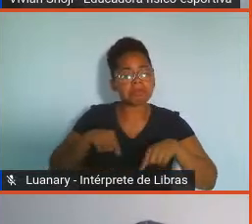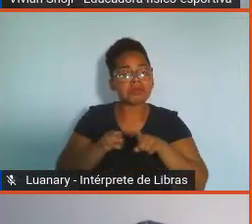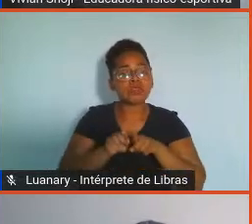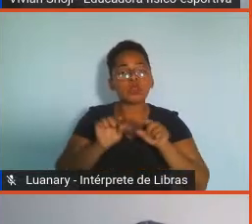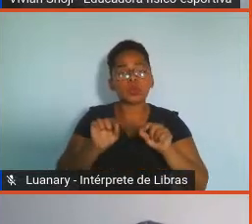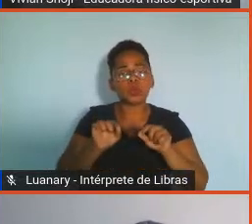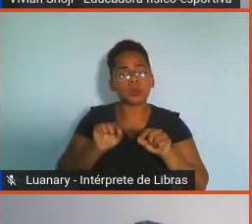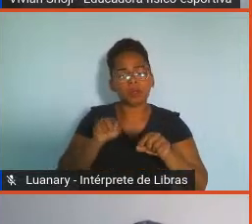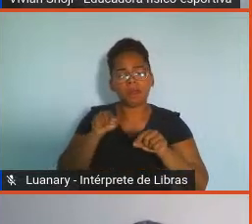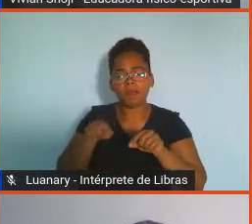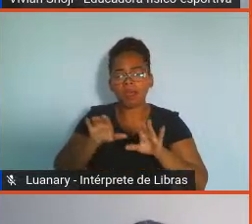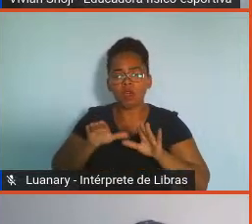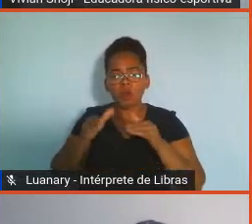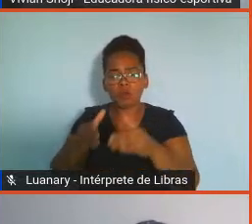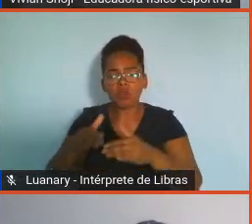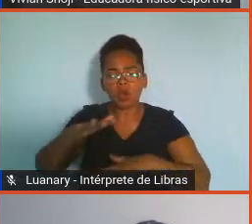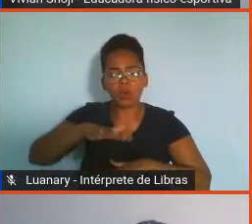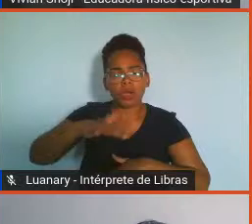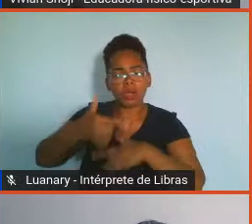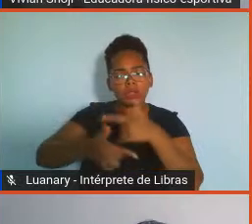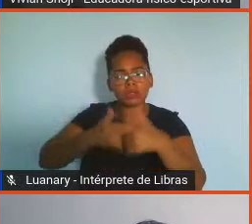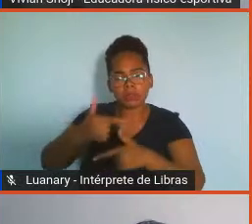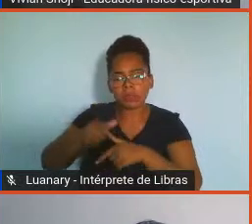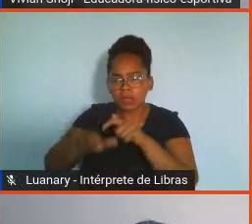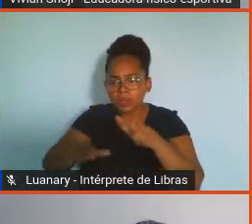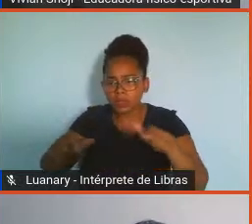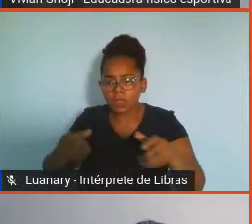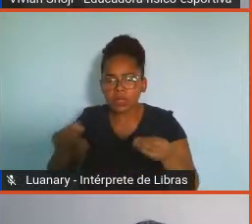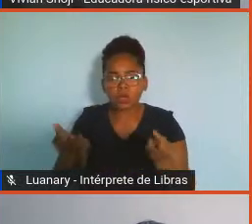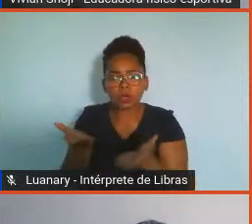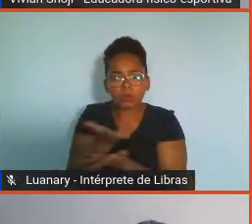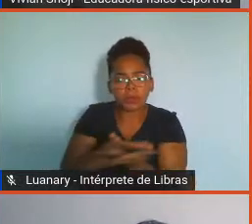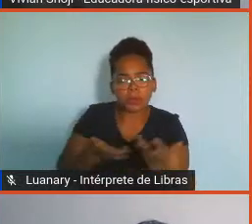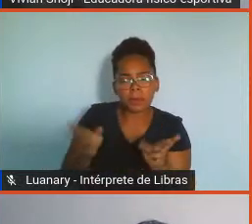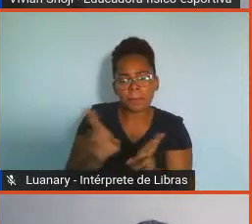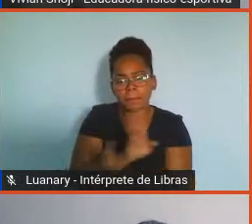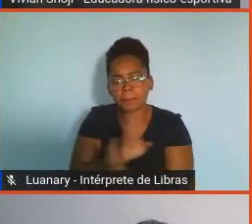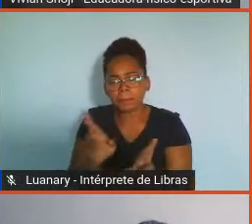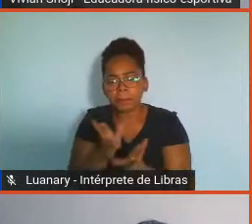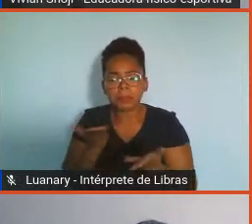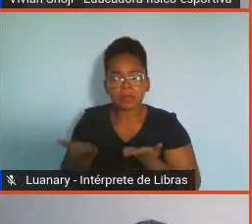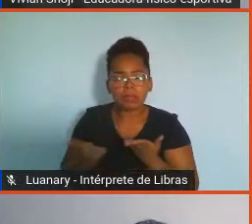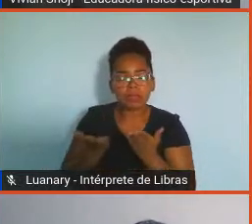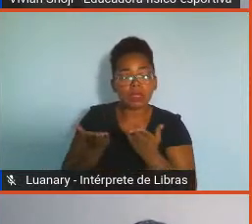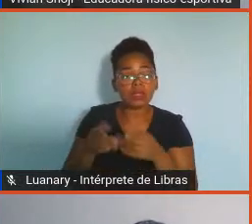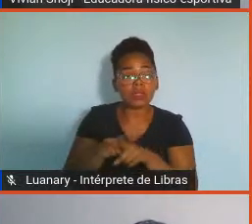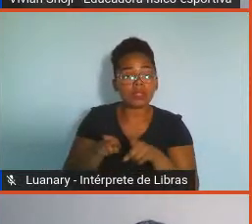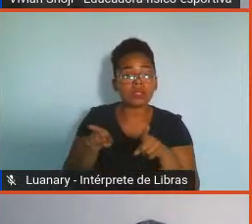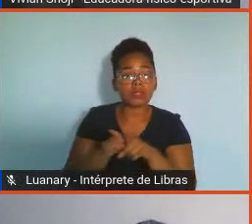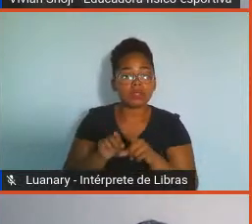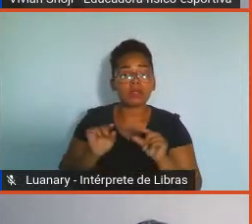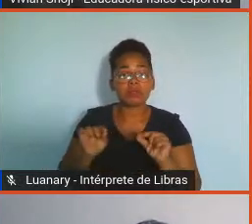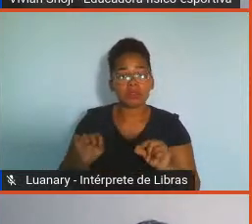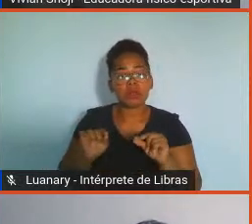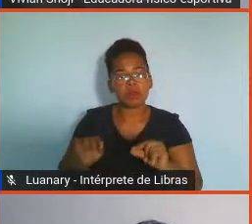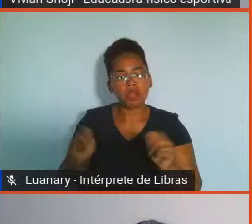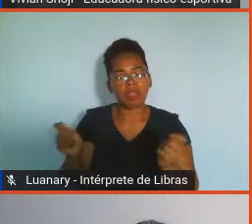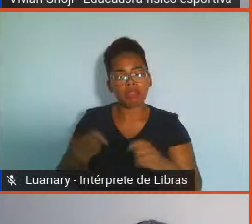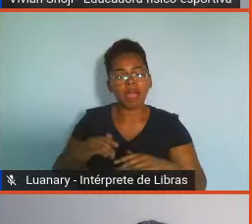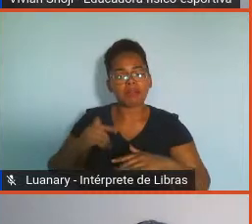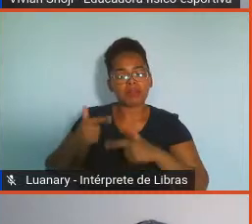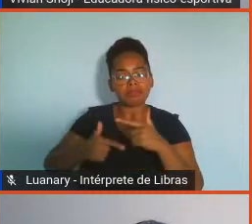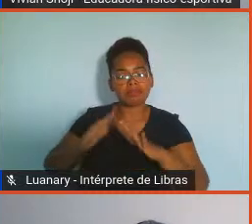o bem-estar no trabalho é uma maneira eficaz de cuidar dos funcionários e ao mesmo tempo aumentar sua produtividade